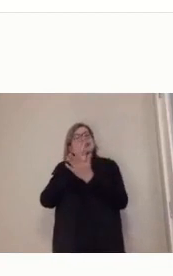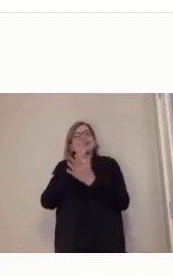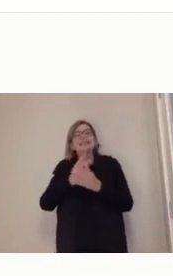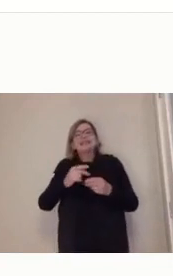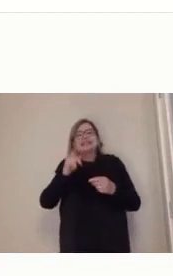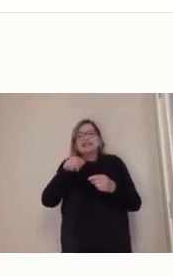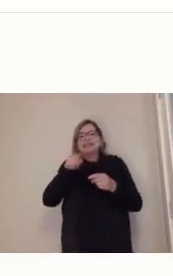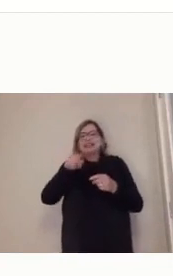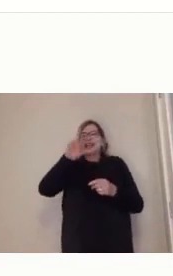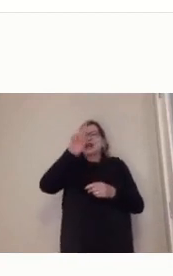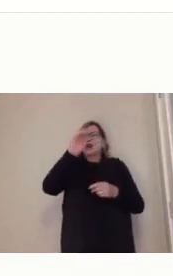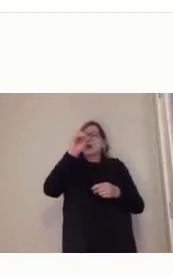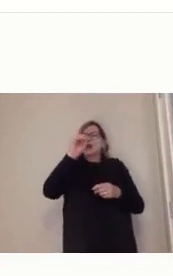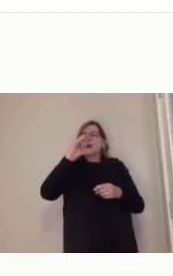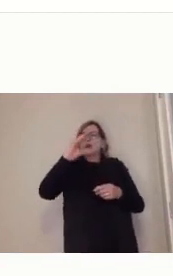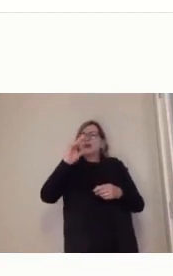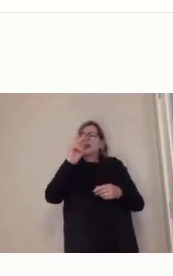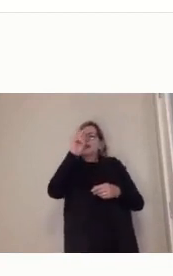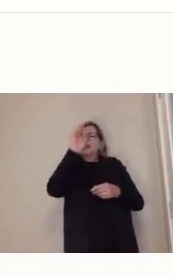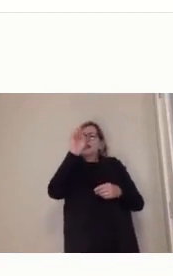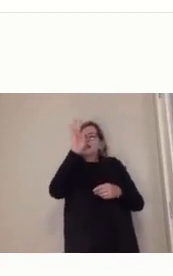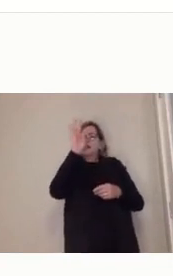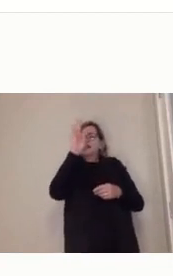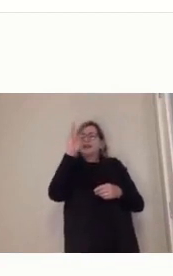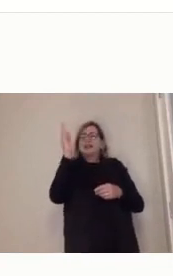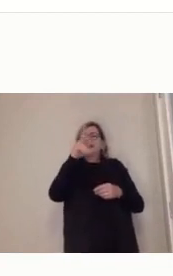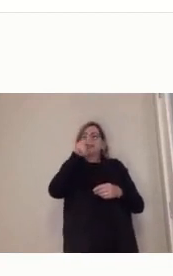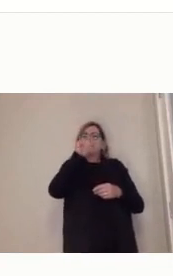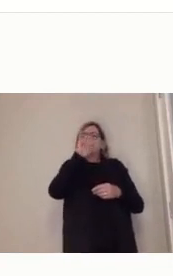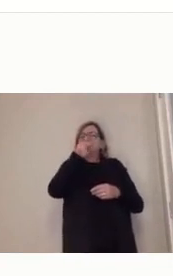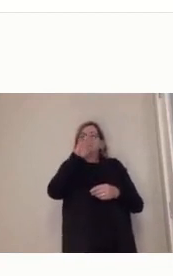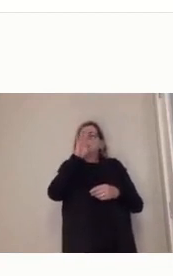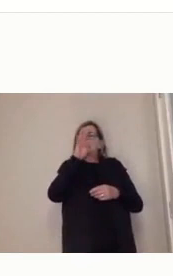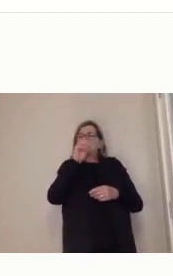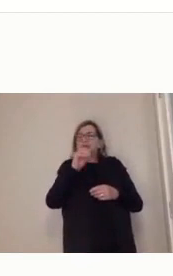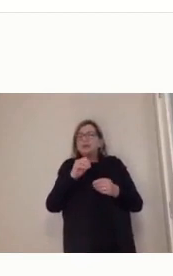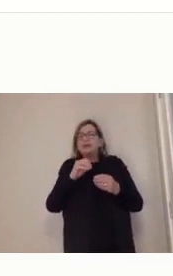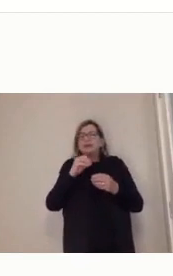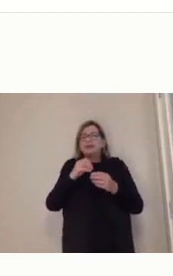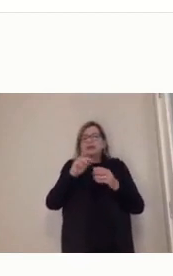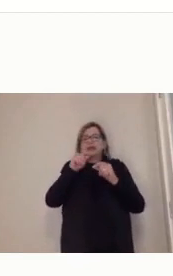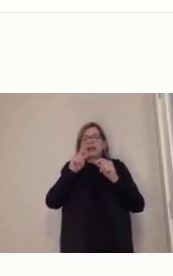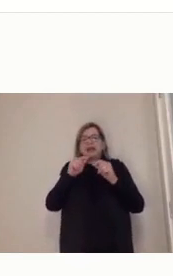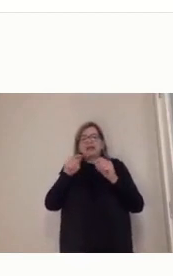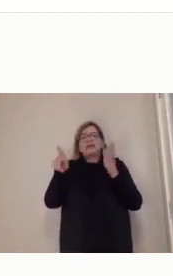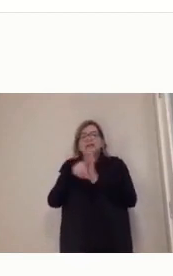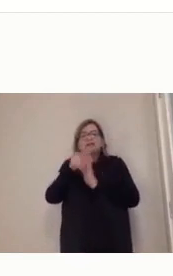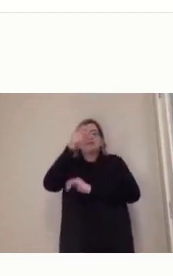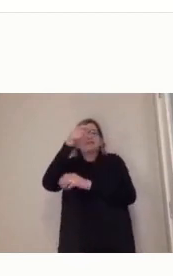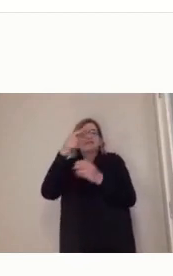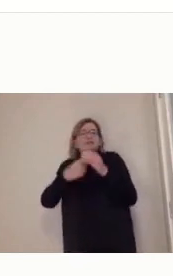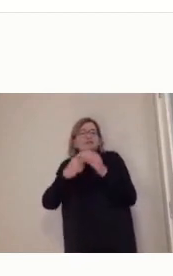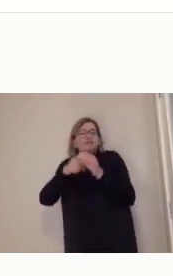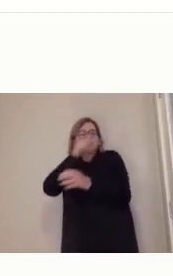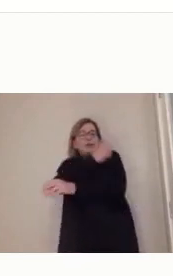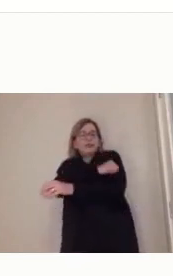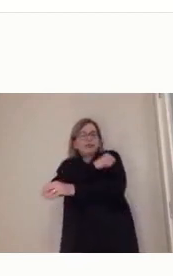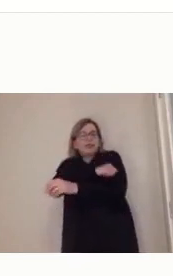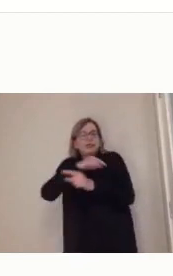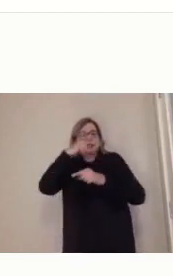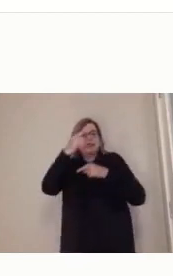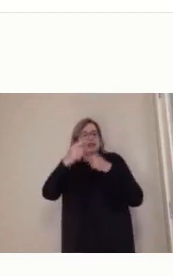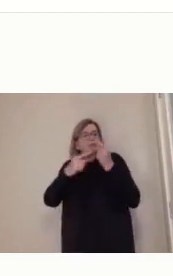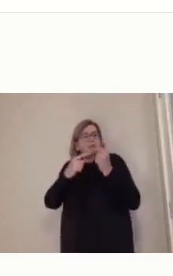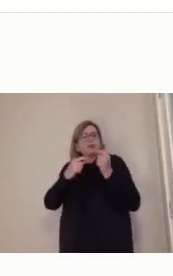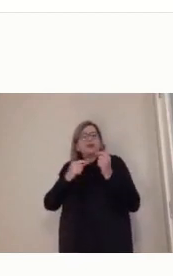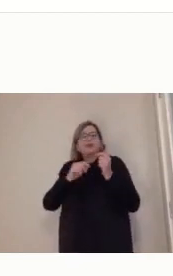tarde deu origem à voz, à rádio, como eu não vou, não vou lembrar agora também, mas que a gente ouve a voz do